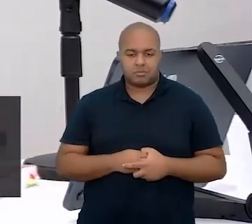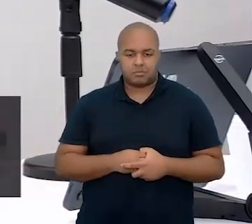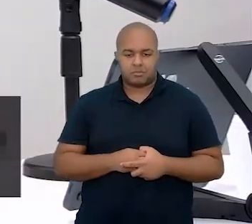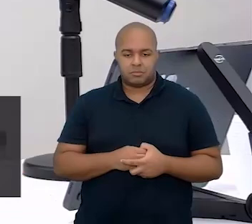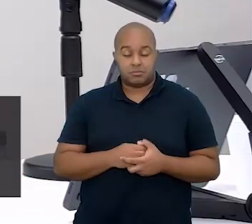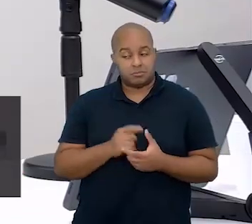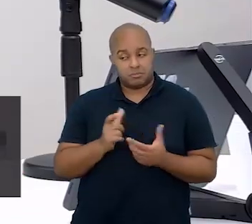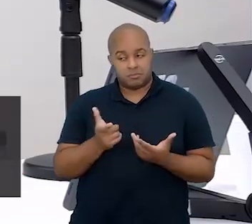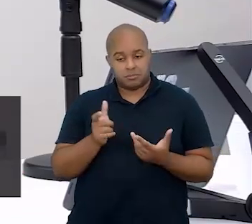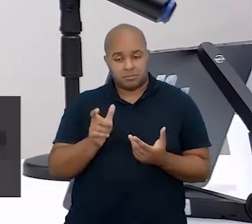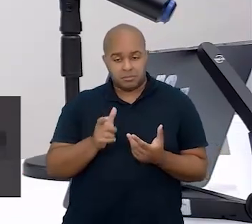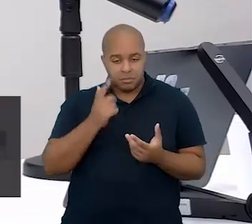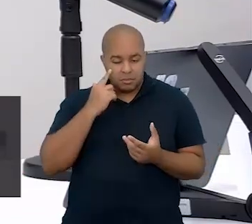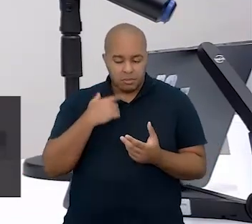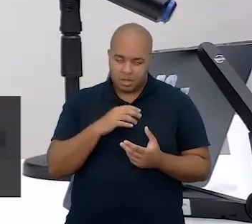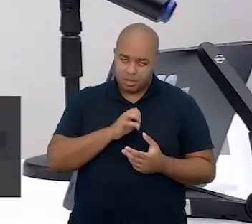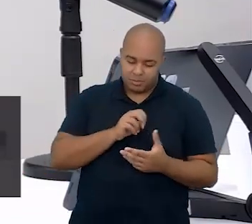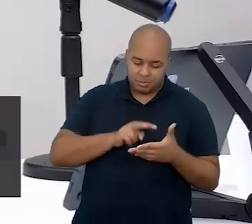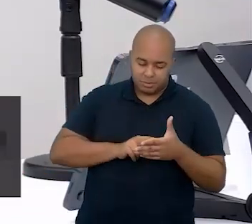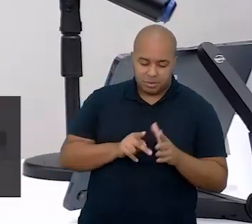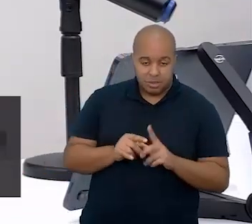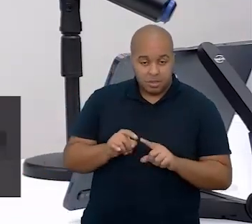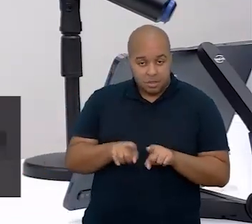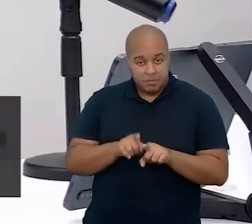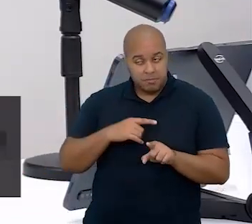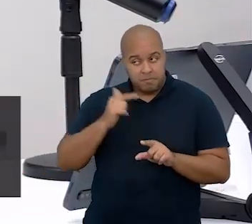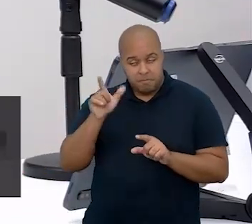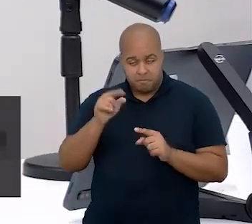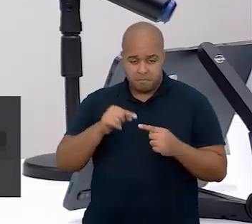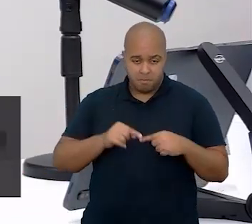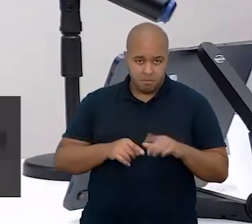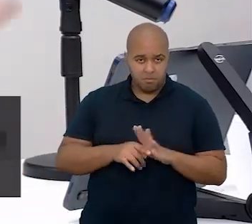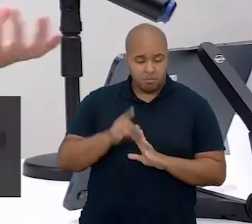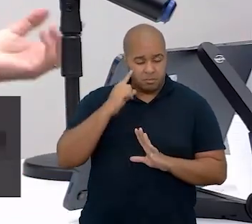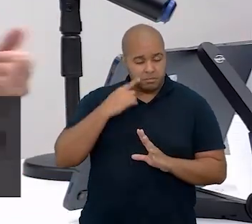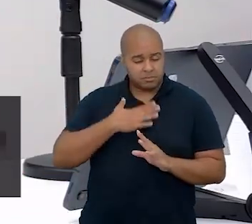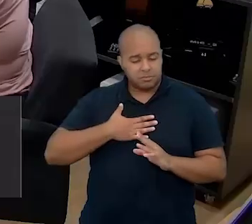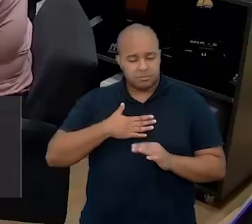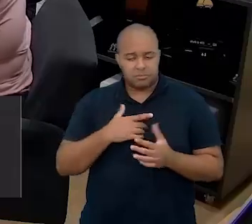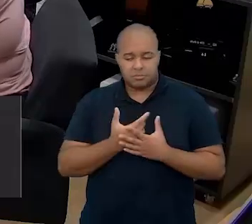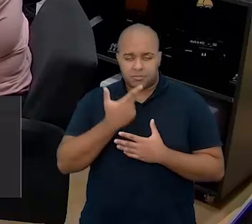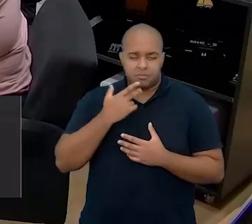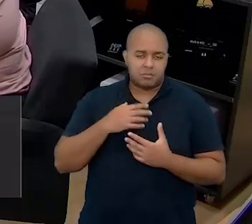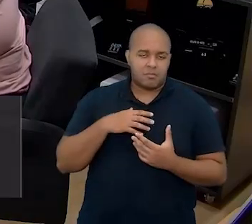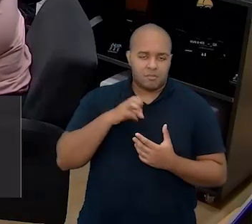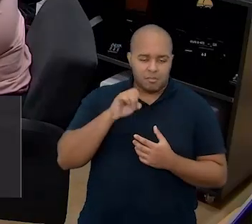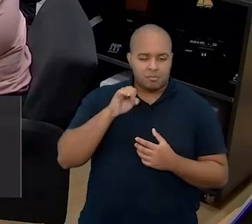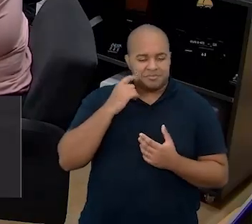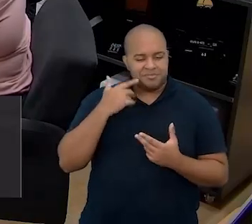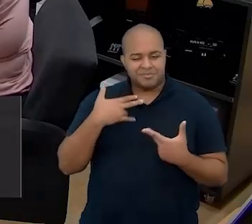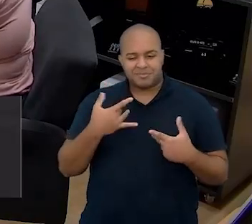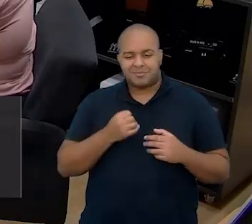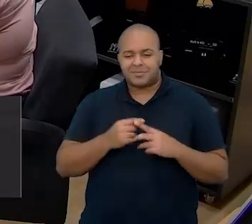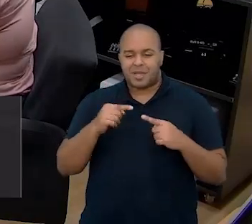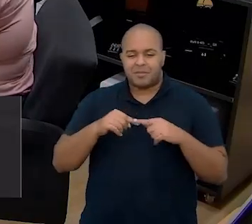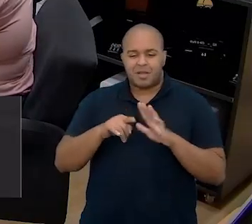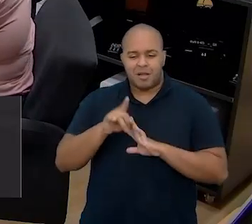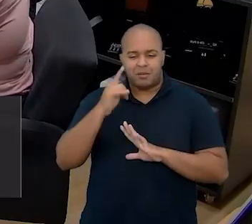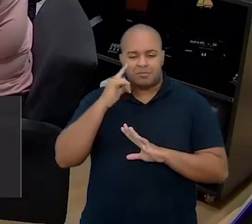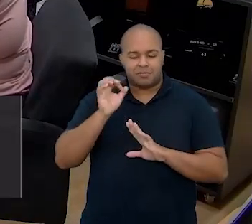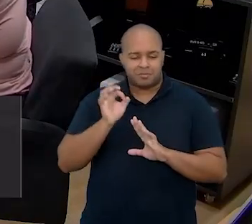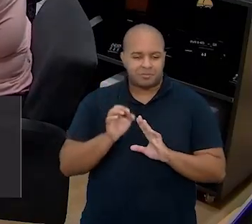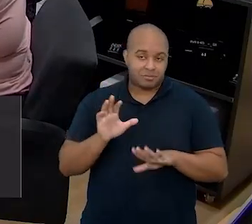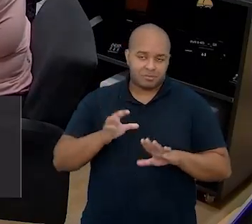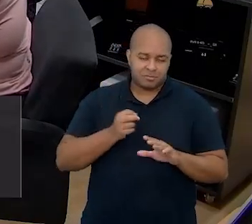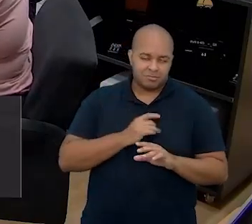E assim, amo essa leitura. E tem uma outra questão, adoro mascar chiclete. Então, o era esse